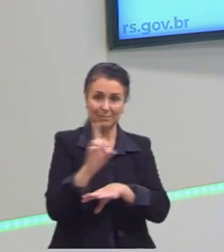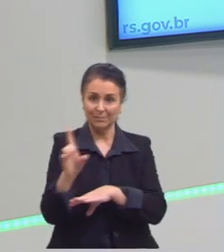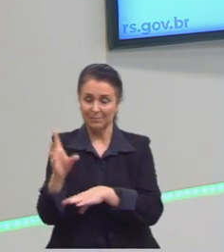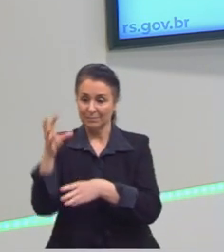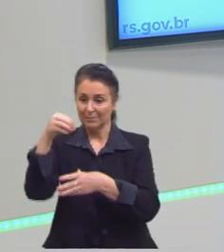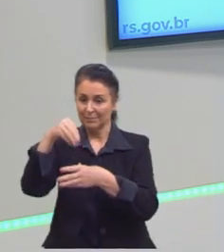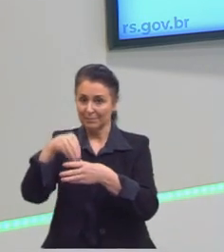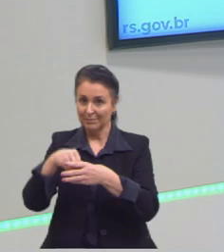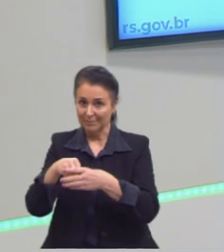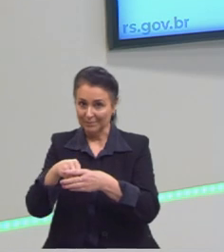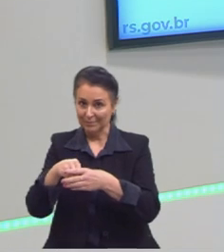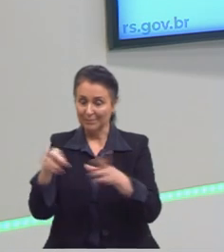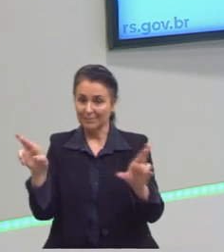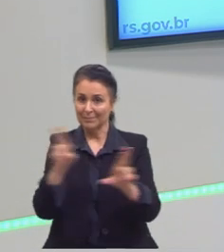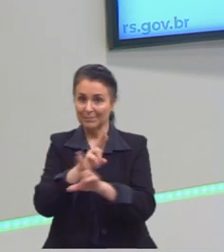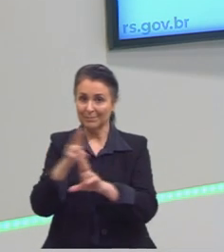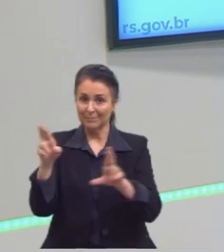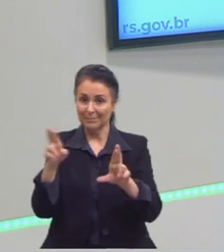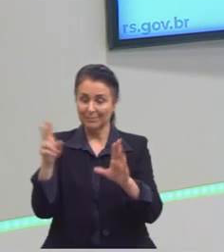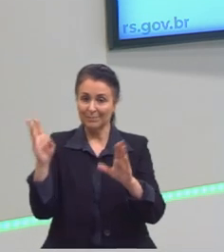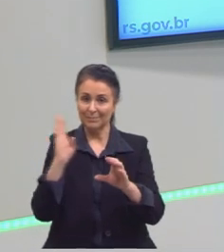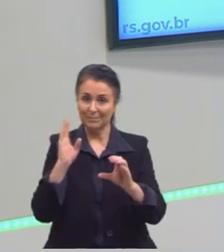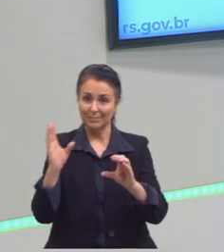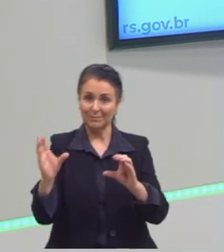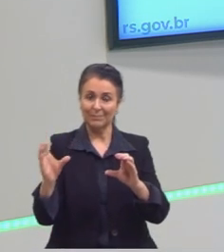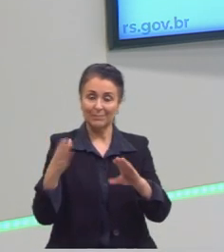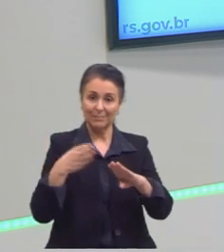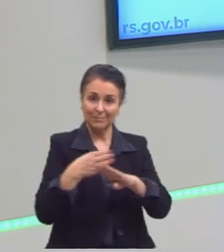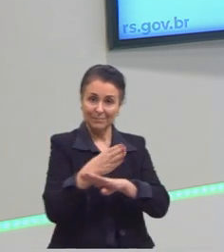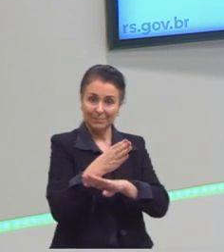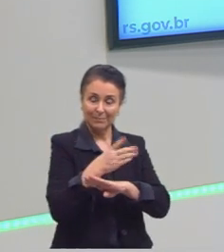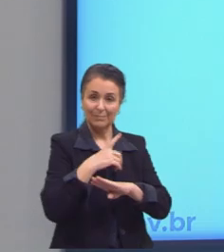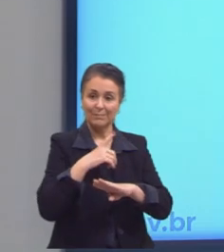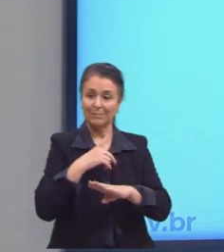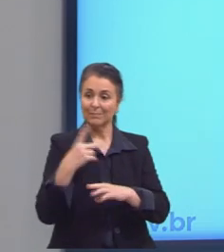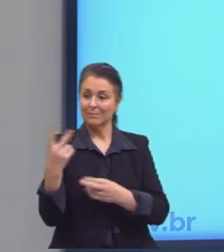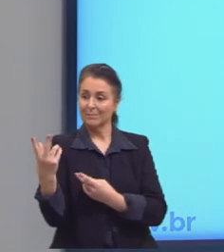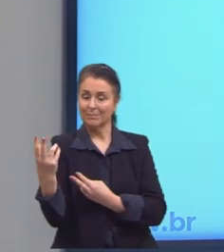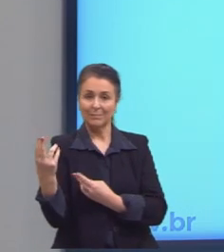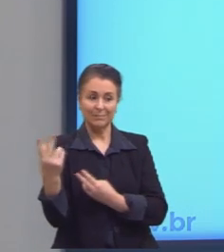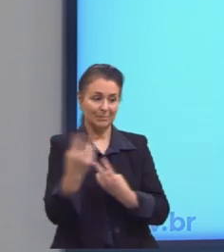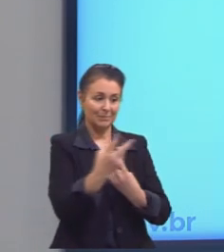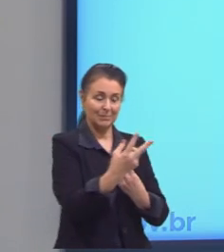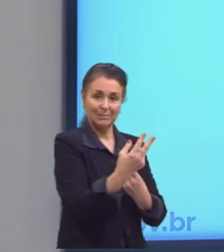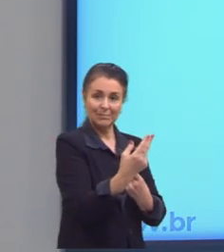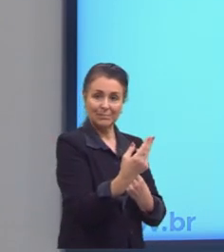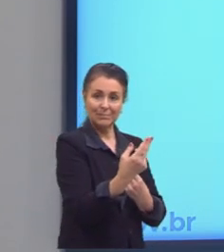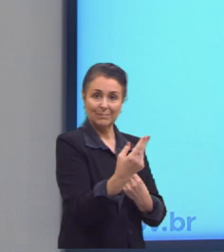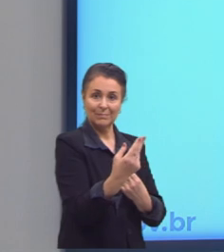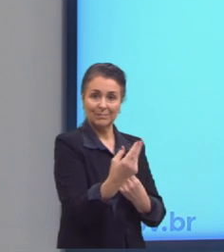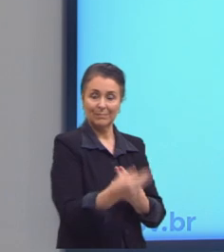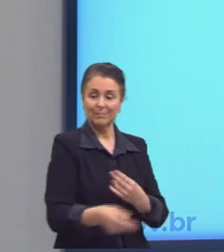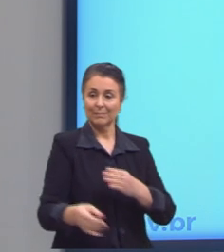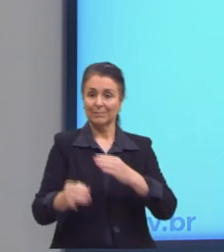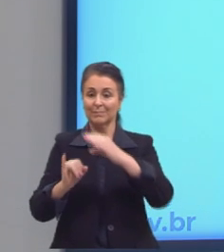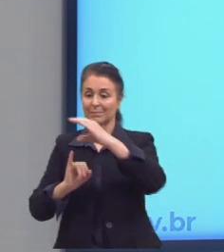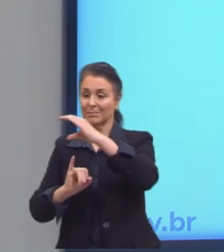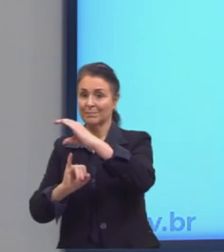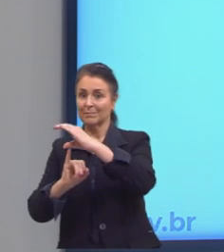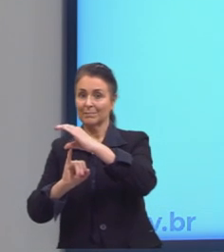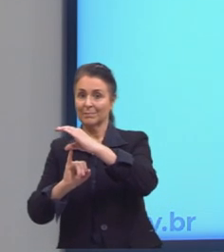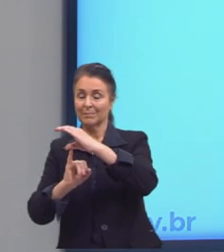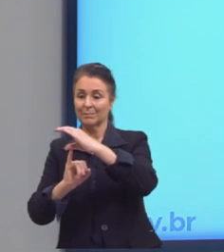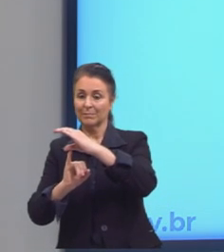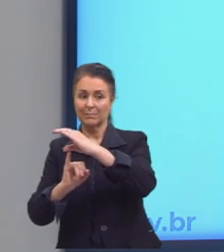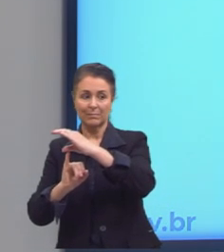de pertinência. Aqui a gente tem semelhante. A gente consegue ver que o conjunto imagem ele faz parte do